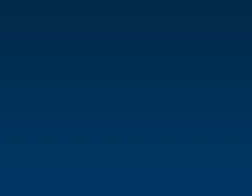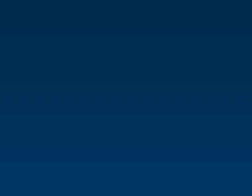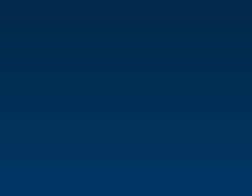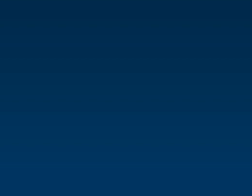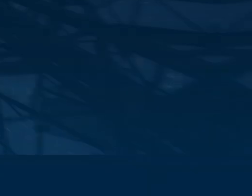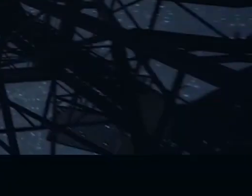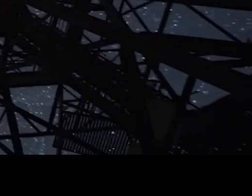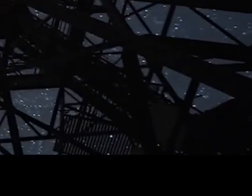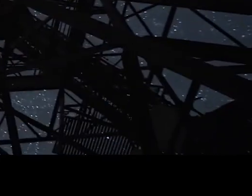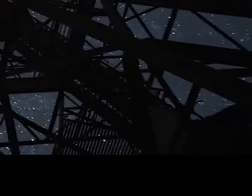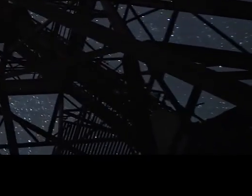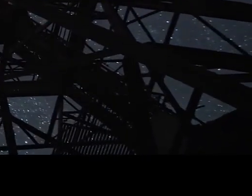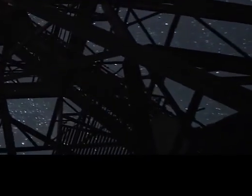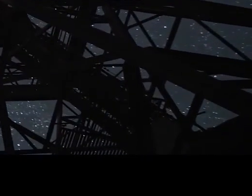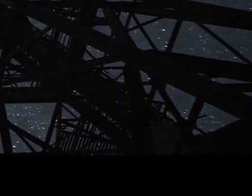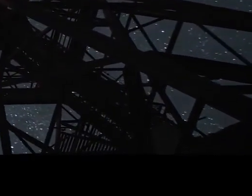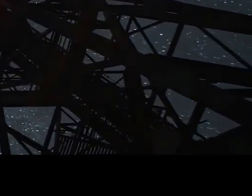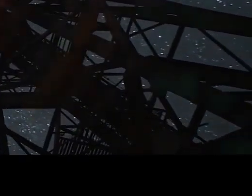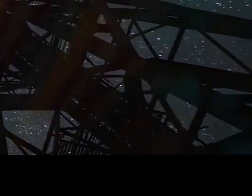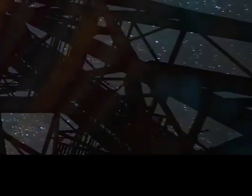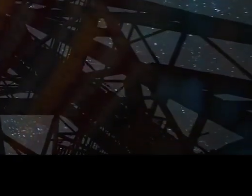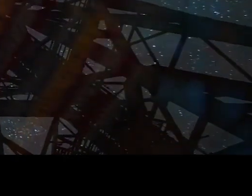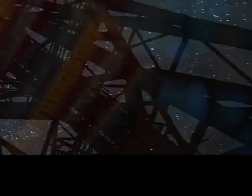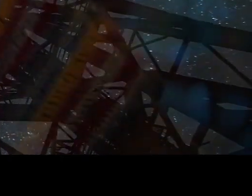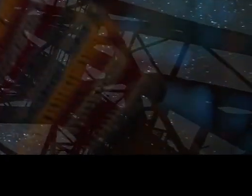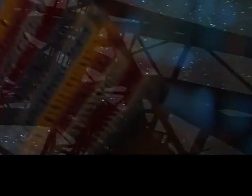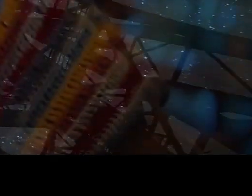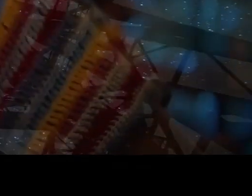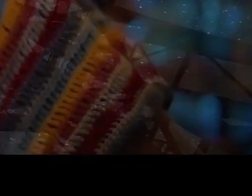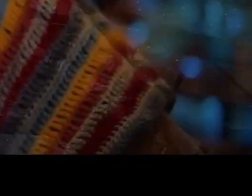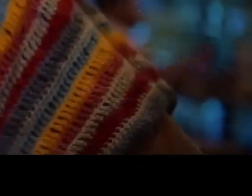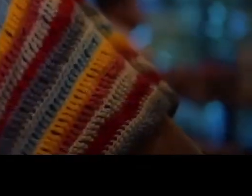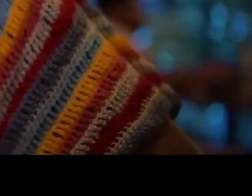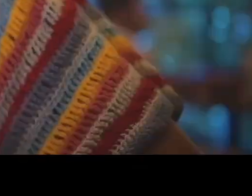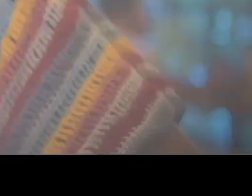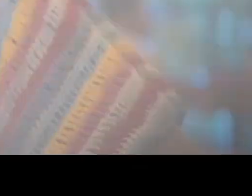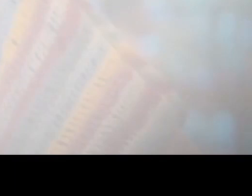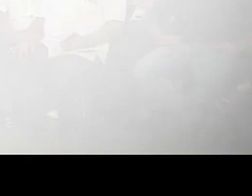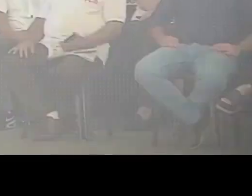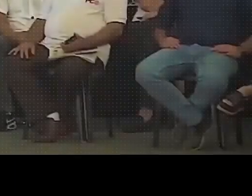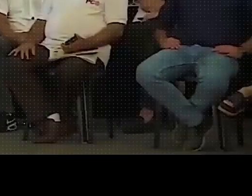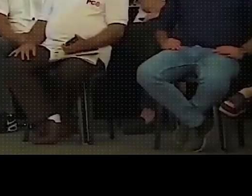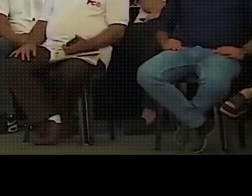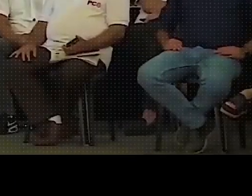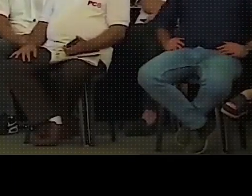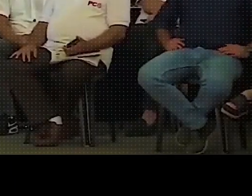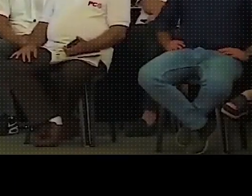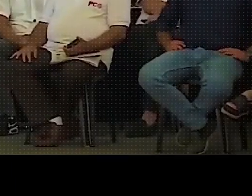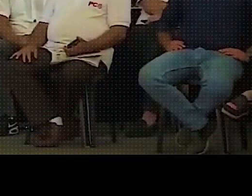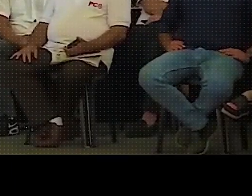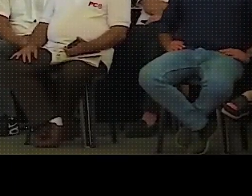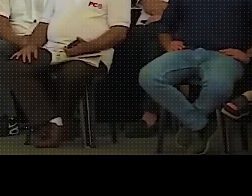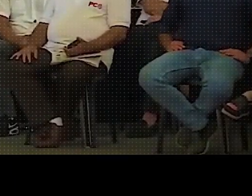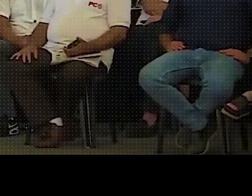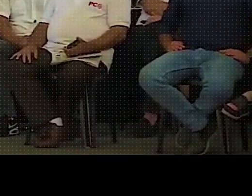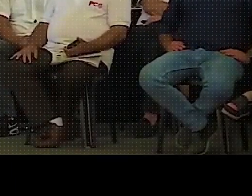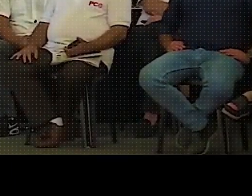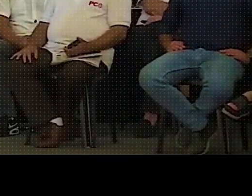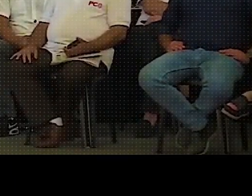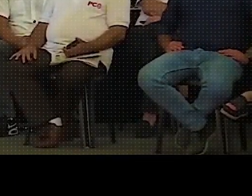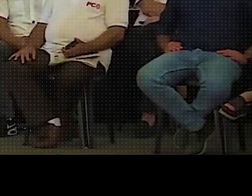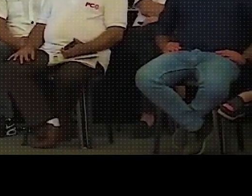Eu tinha certeza que esse dia chegaria. A verdade prevaleceu.